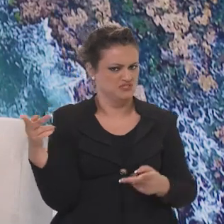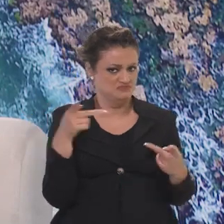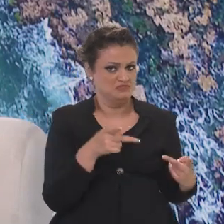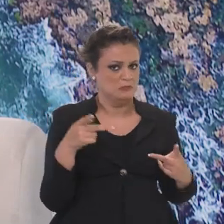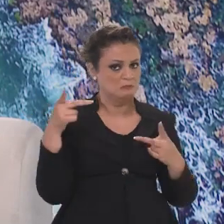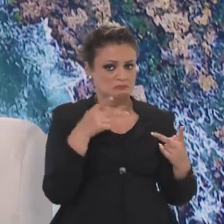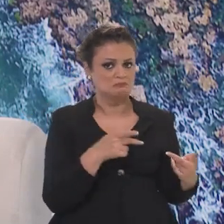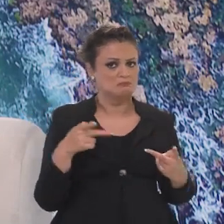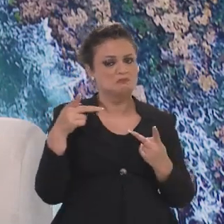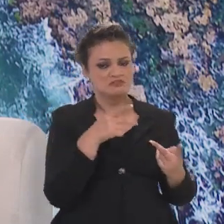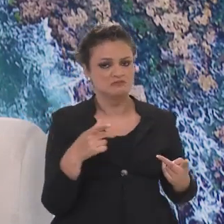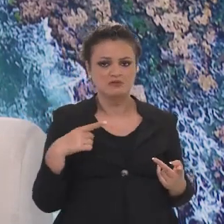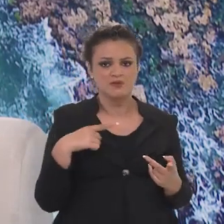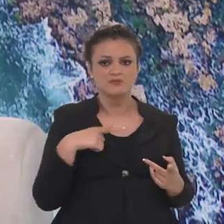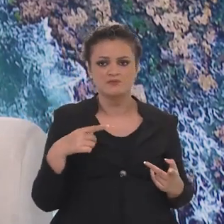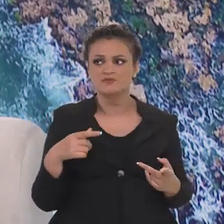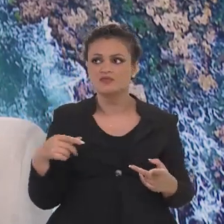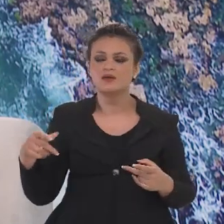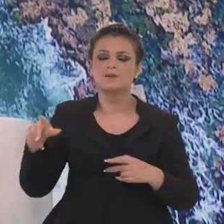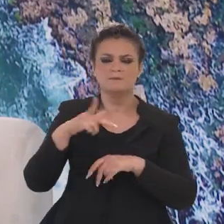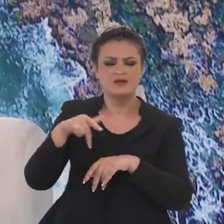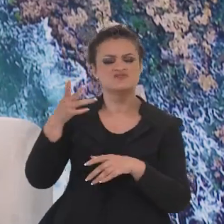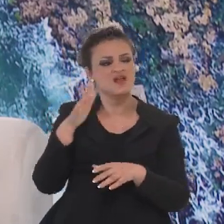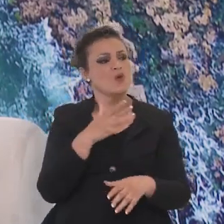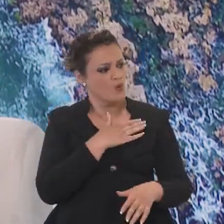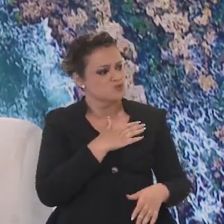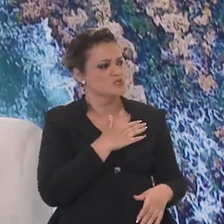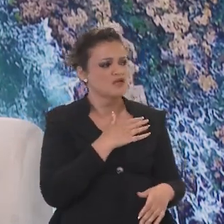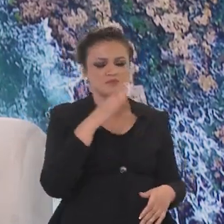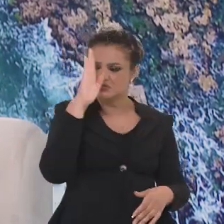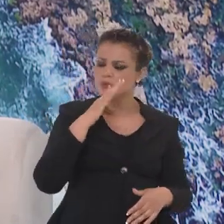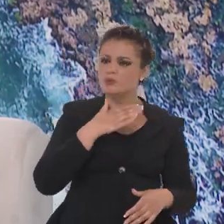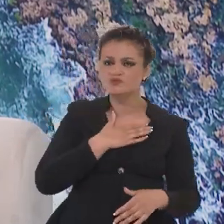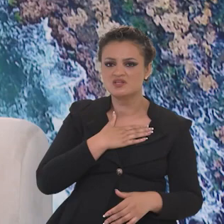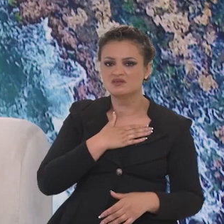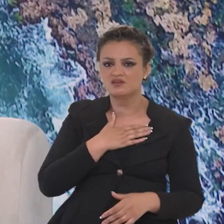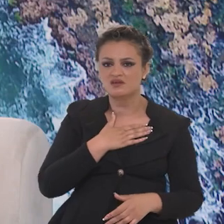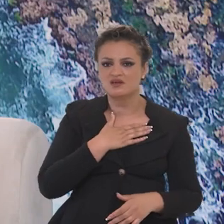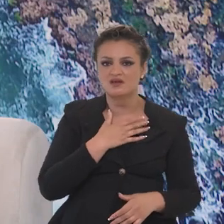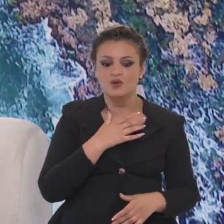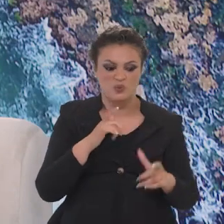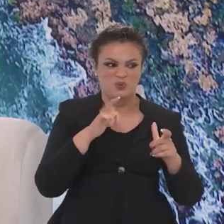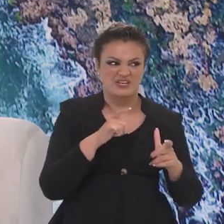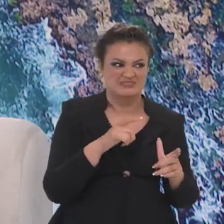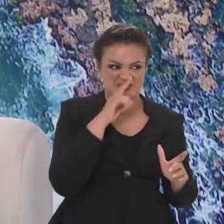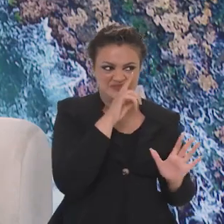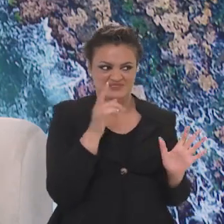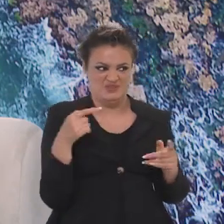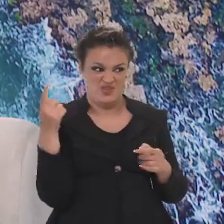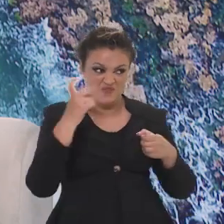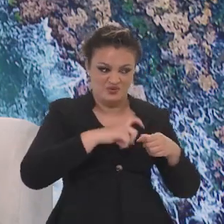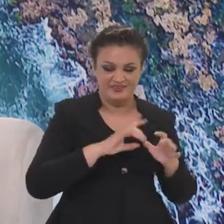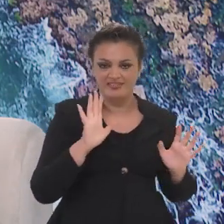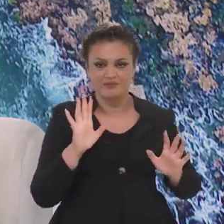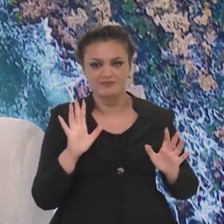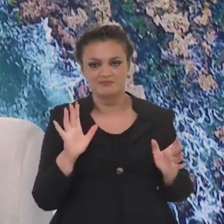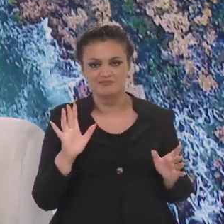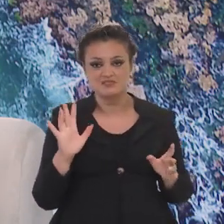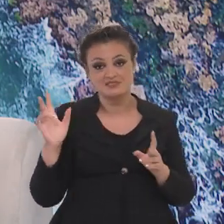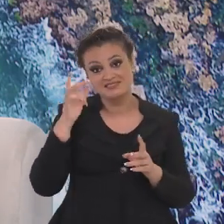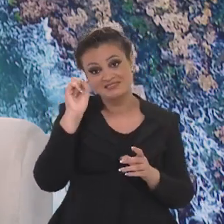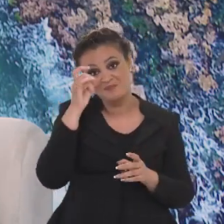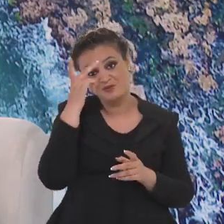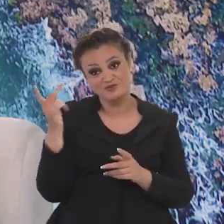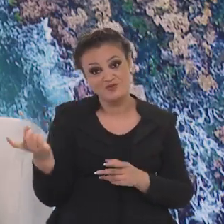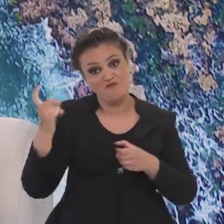as pesquisas mostram isso. Pelo contrário, quase todos dizem que quero voltar, gostei. Ninguém gosta de ir para um lugar que se sente ameaçado,